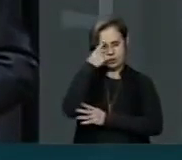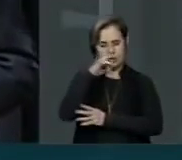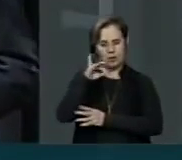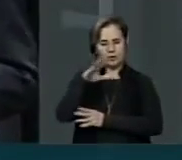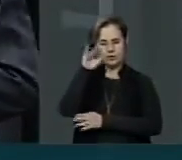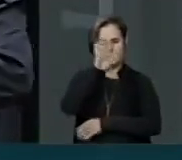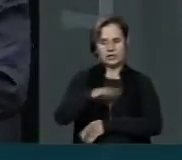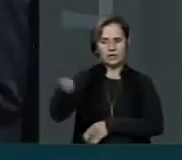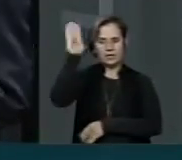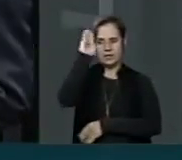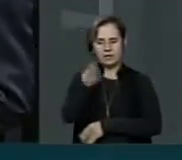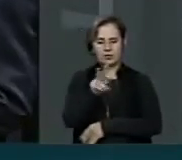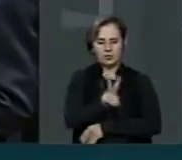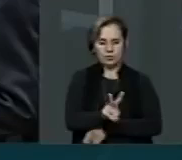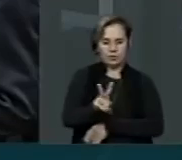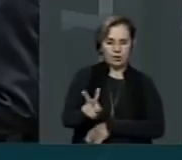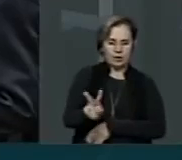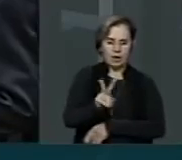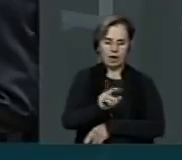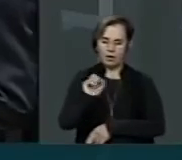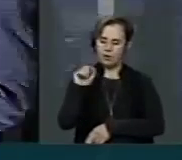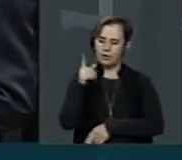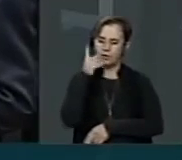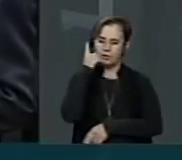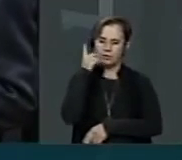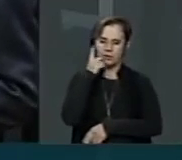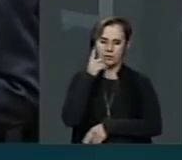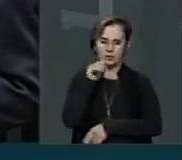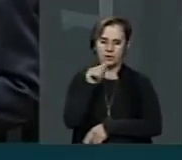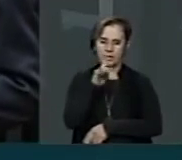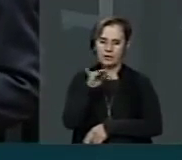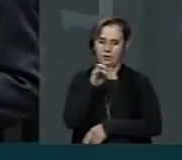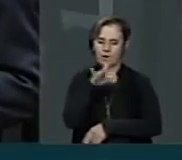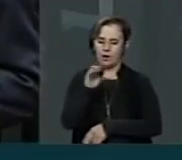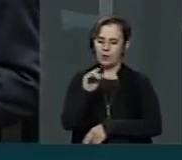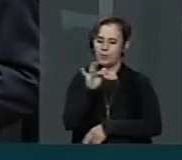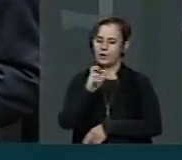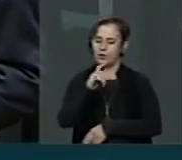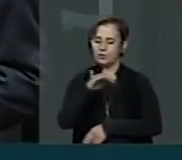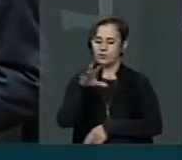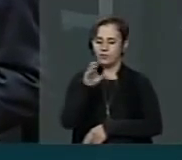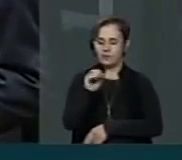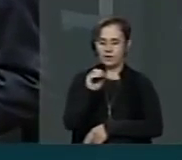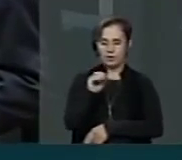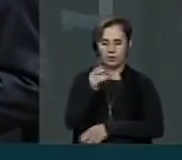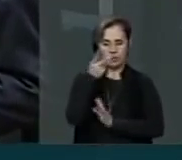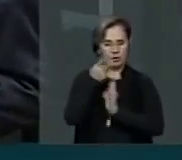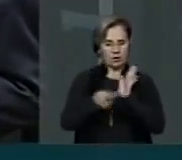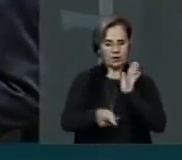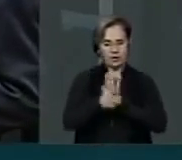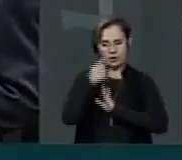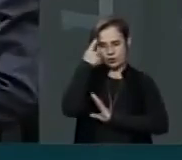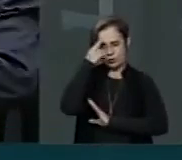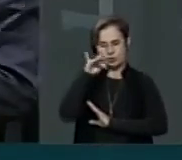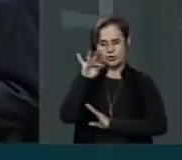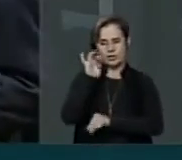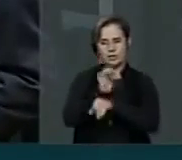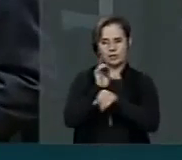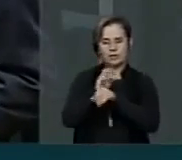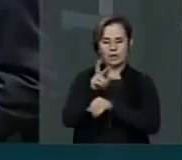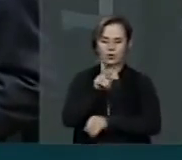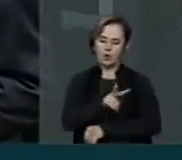reggae, ao ex-deputado Alberto Franco, que foi autor do projeto do dia estadual do reggae no Maranhão,